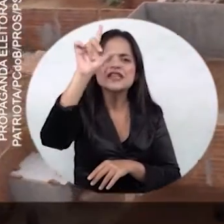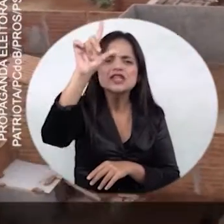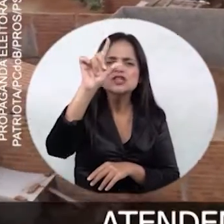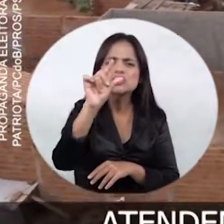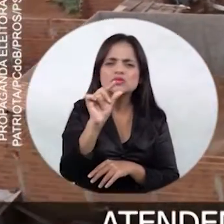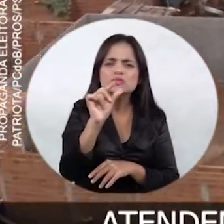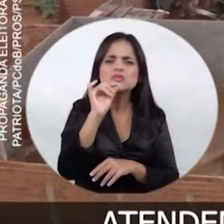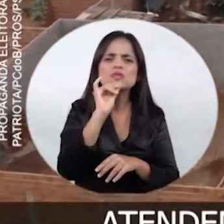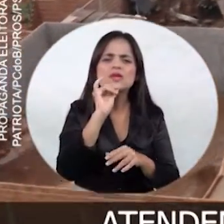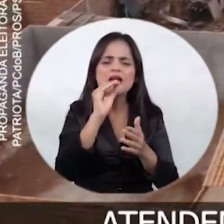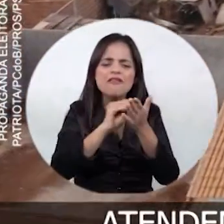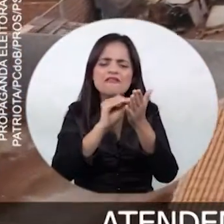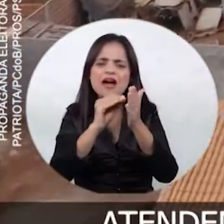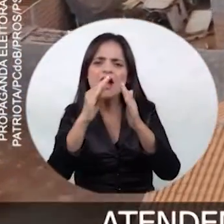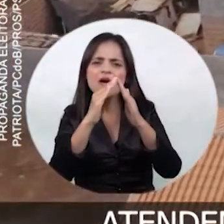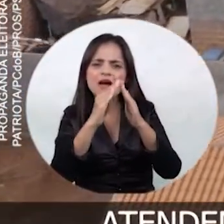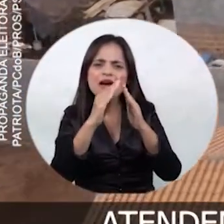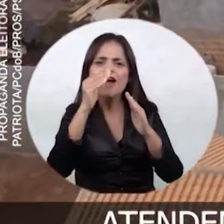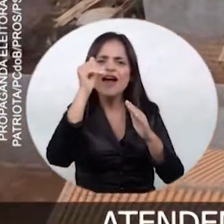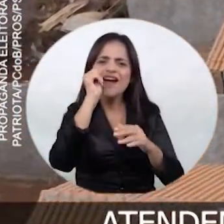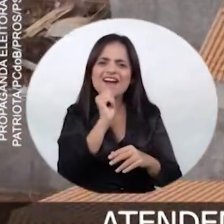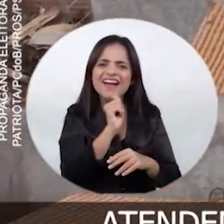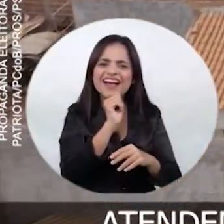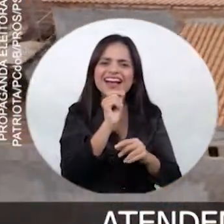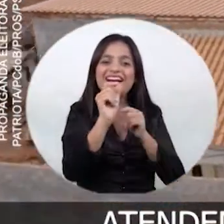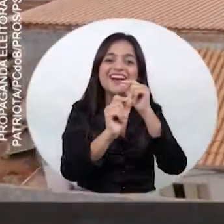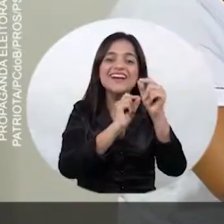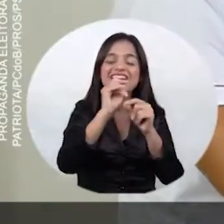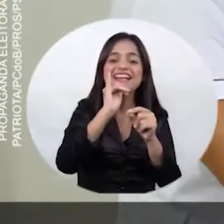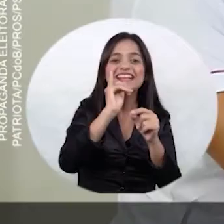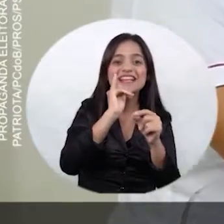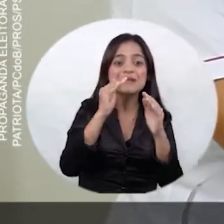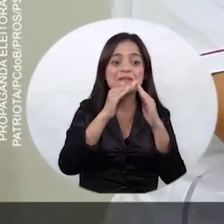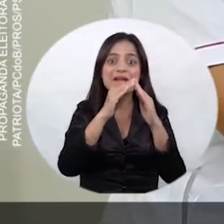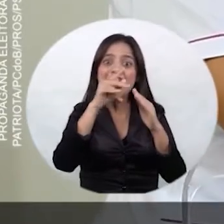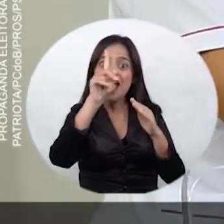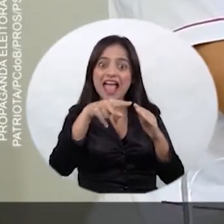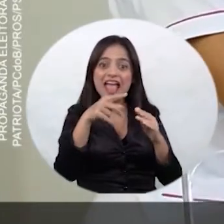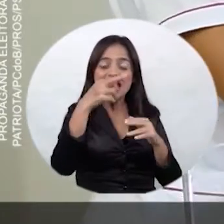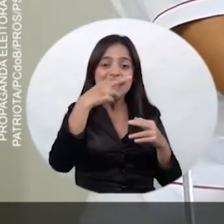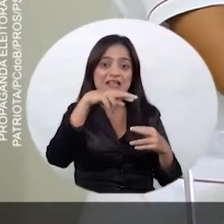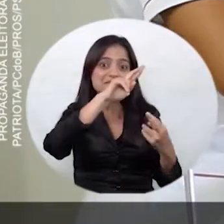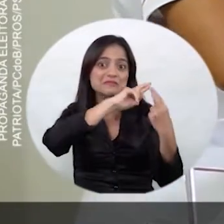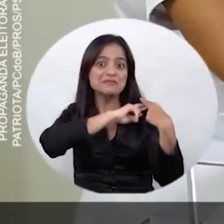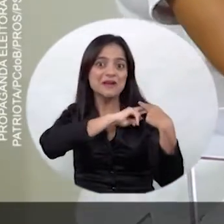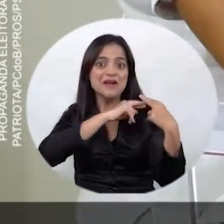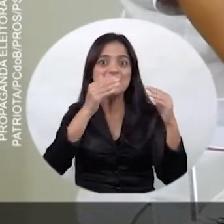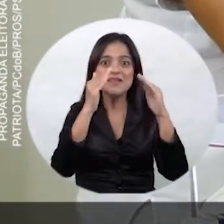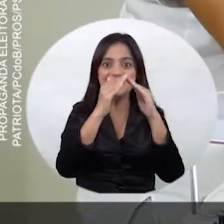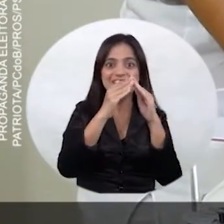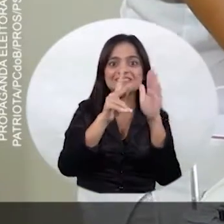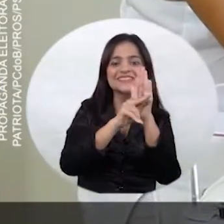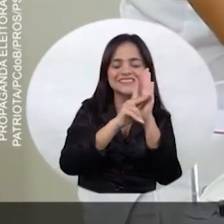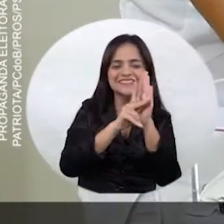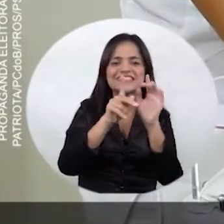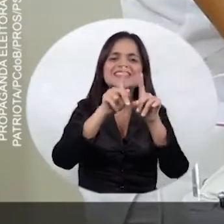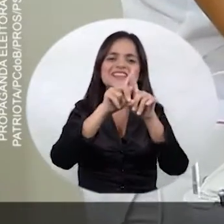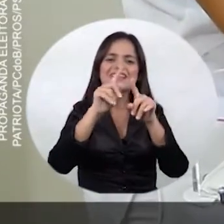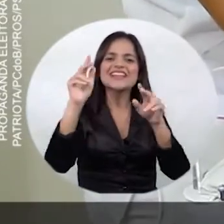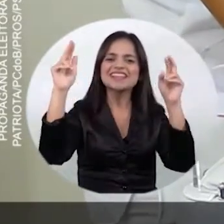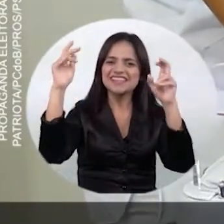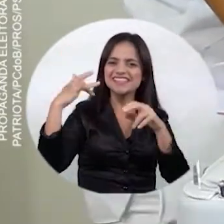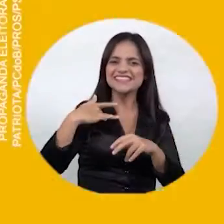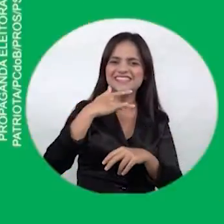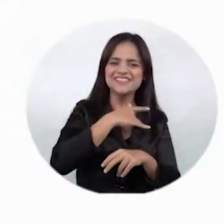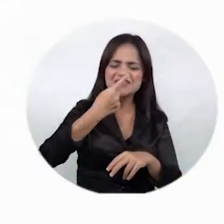habitacional, atendendo as mulheres que são provedoras do seu lar. E na área da saúde, nós vamos desenvolver o trabalho preventivo